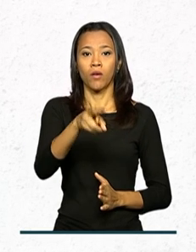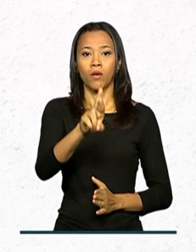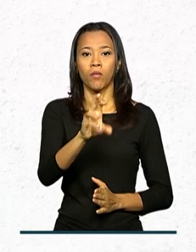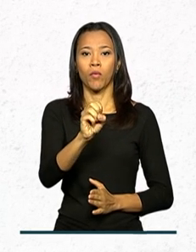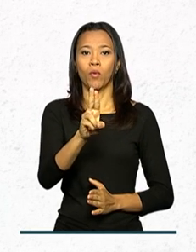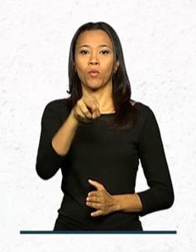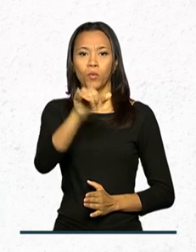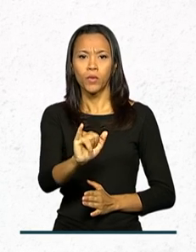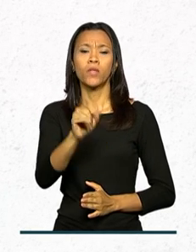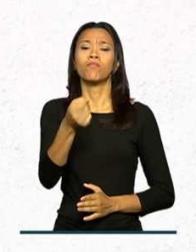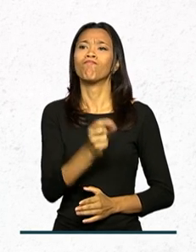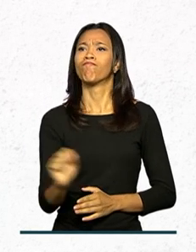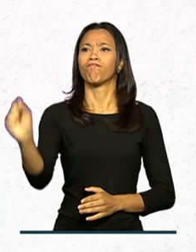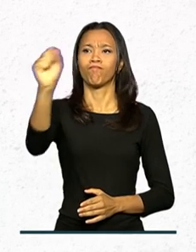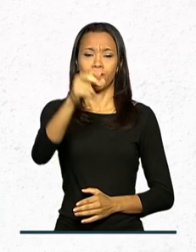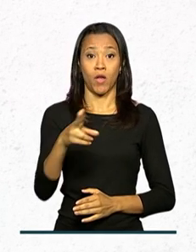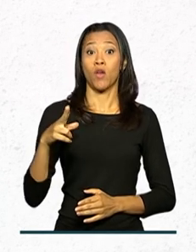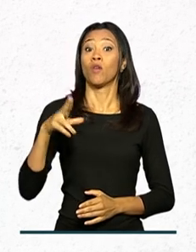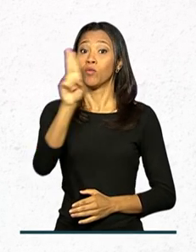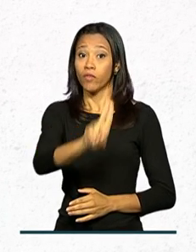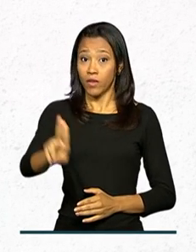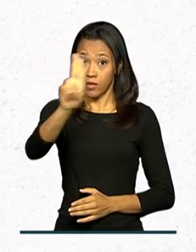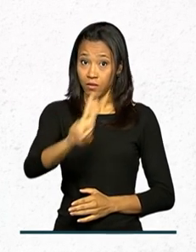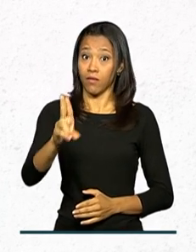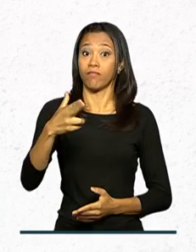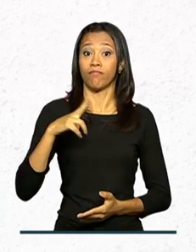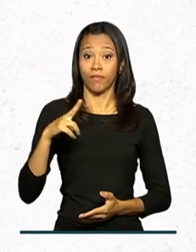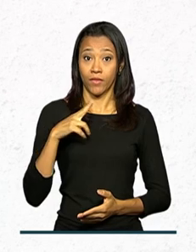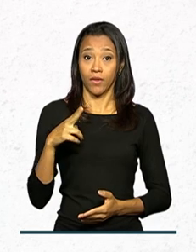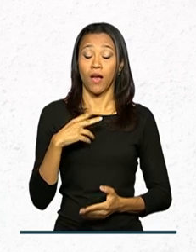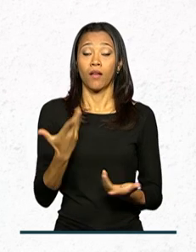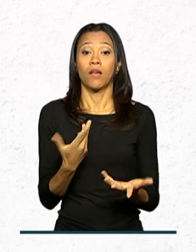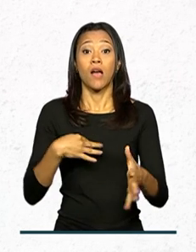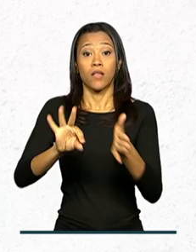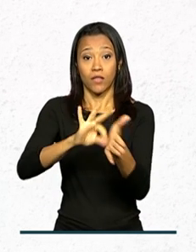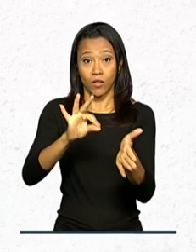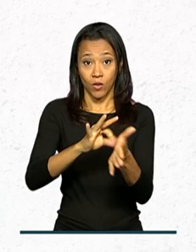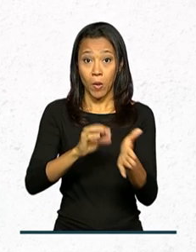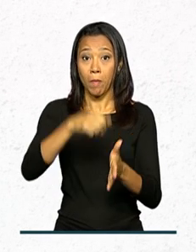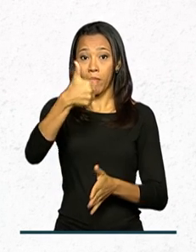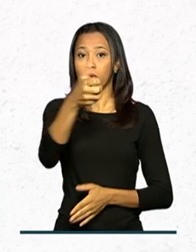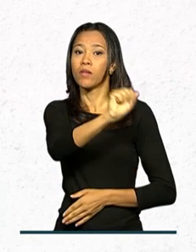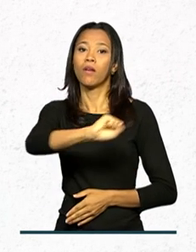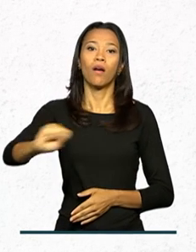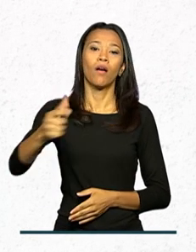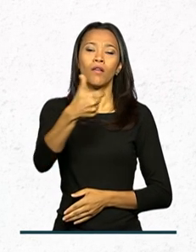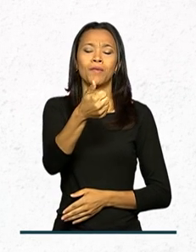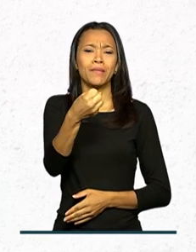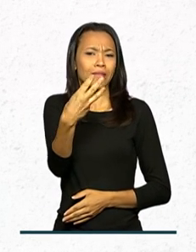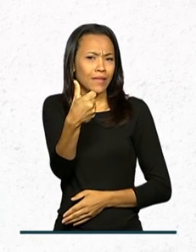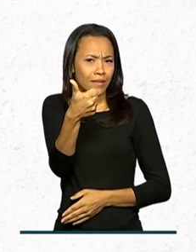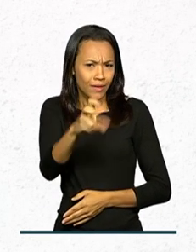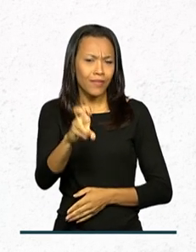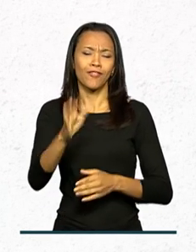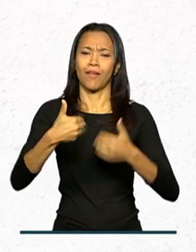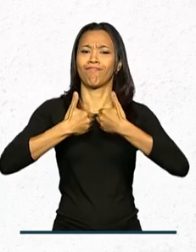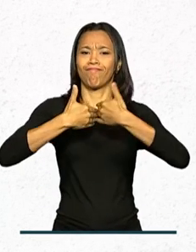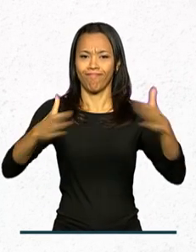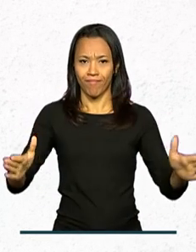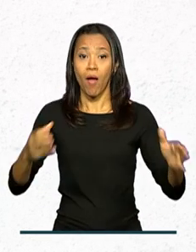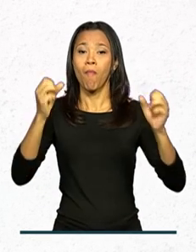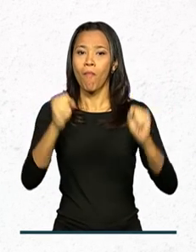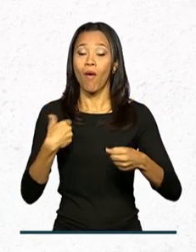Prouni e instituições particulares de educação superior. As inscrições para o primeiro semestre de 2015 estão abertas.